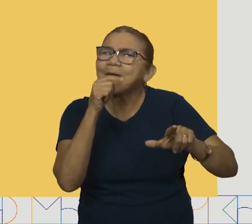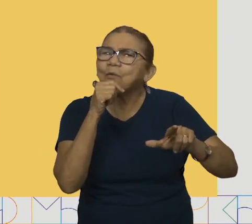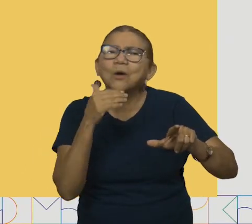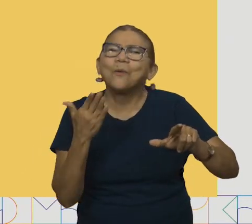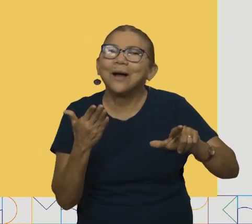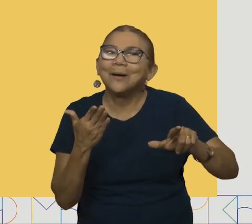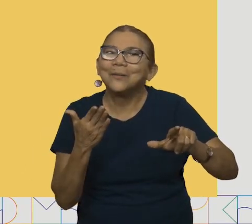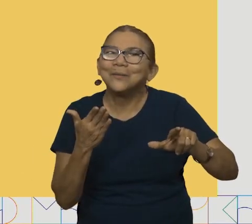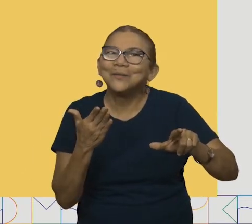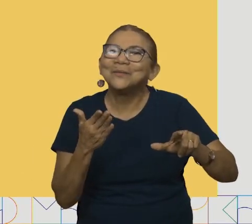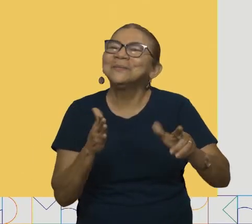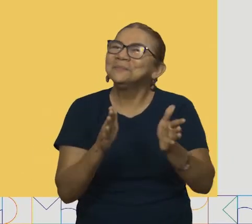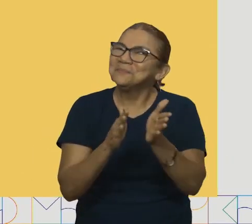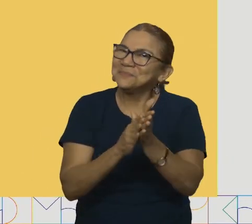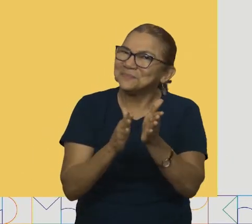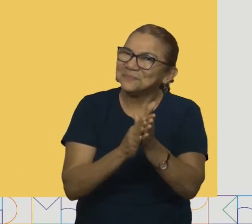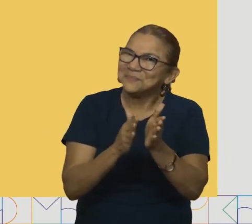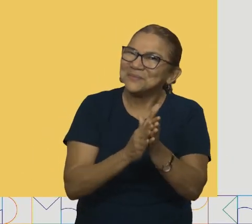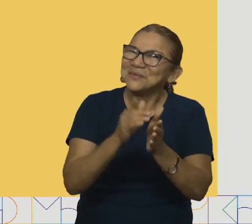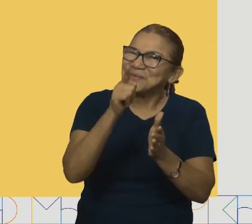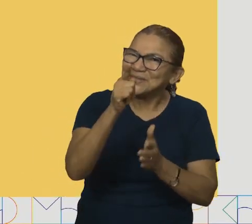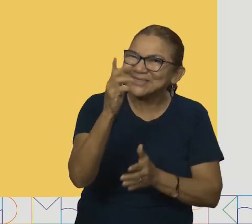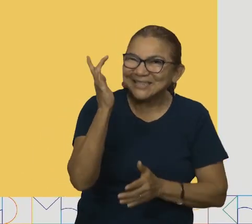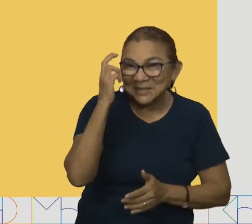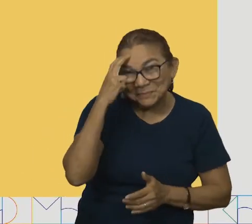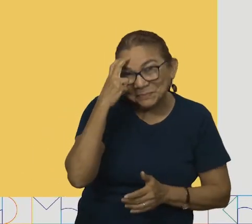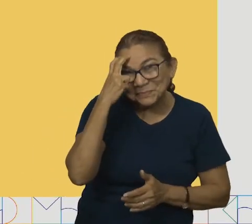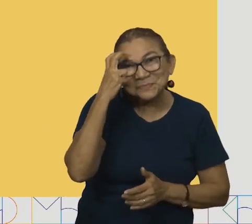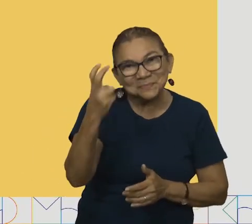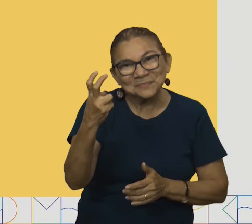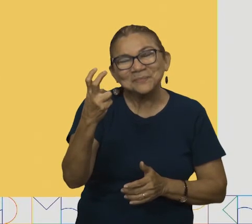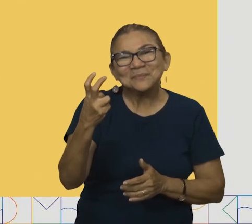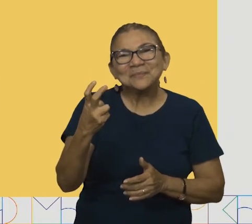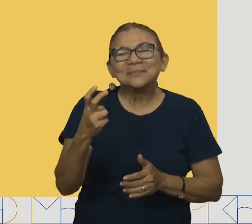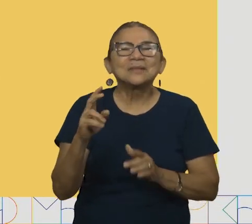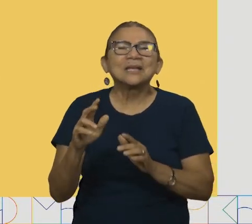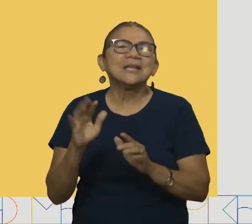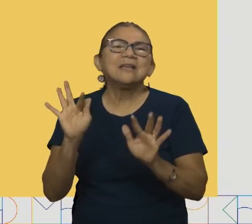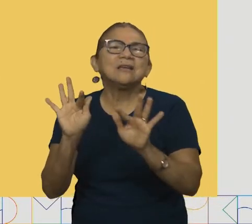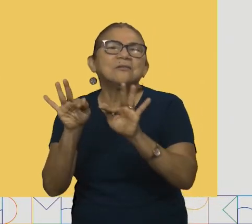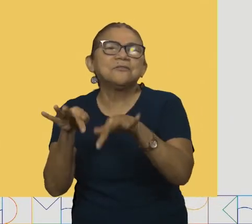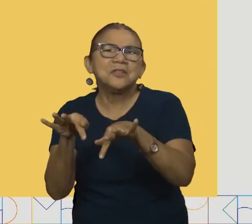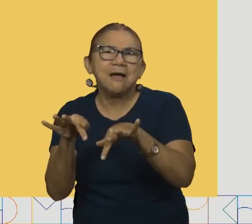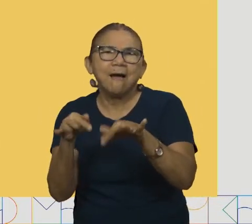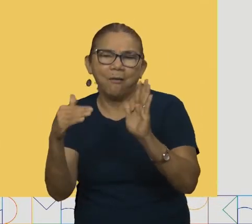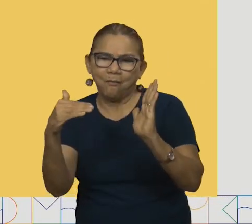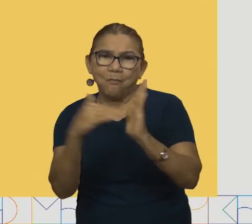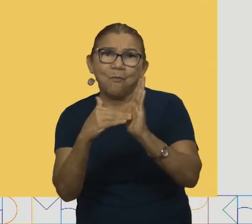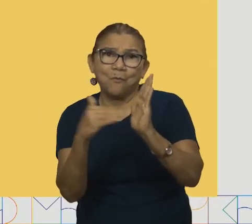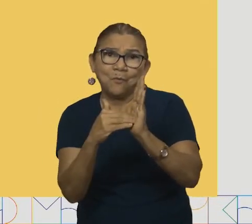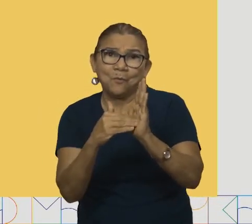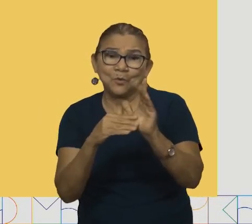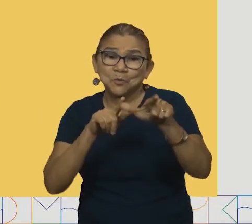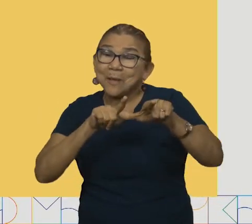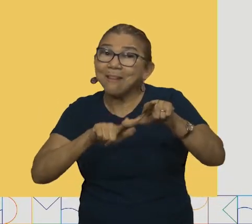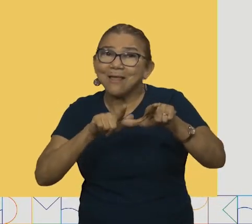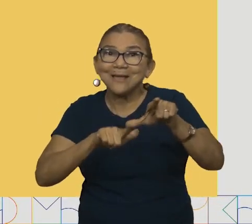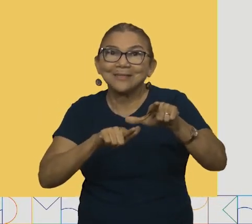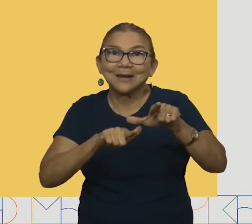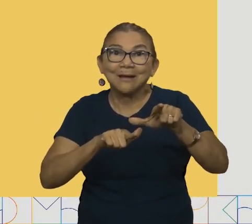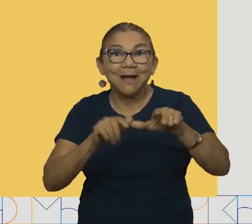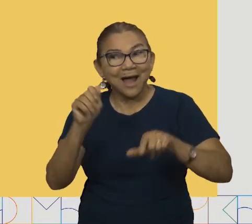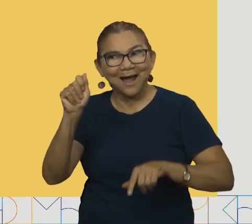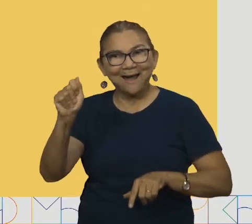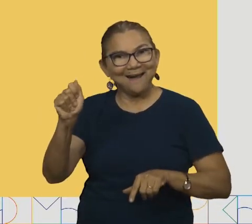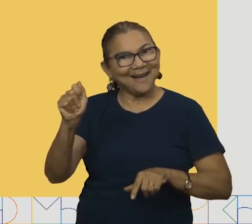Muito bem. Vocês arrasam demais, hein? E a letra final? Vamos investigar? Nossa, é a letra